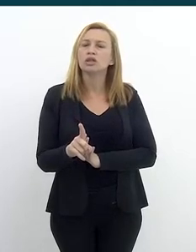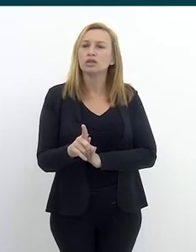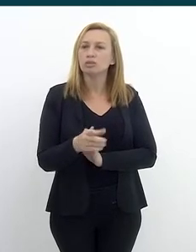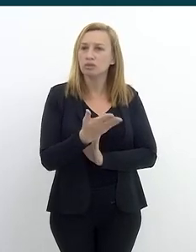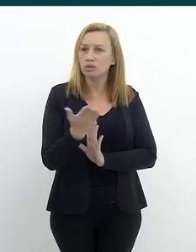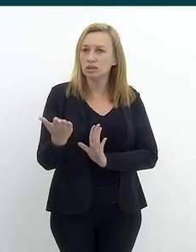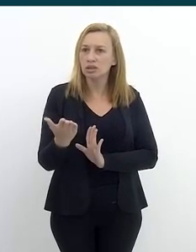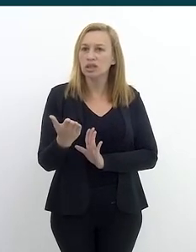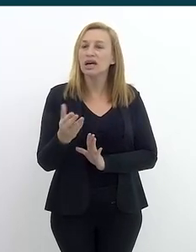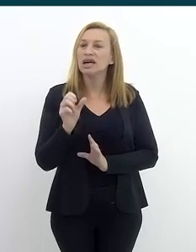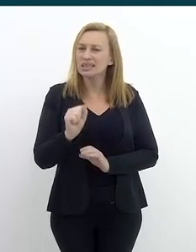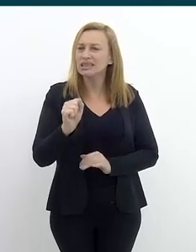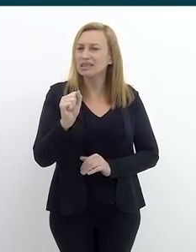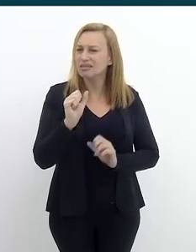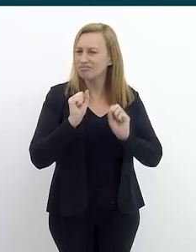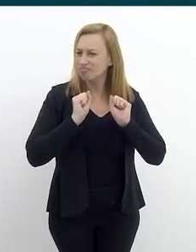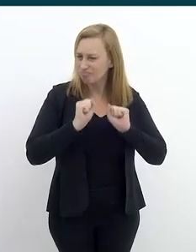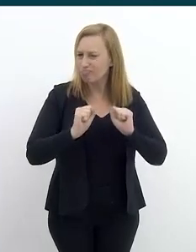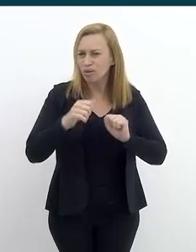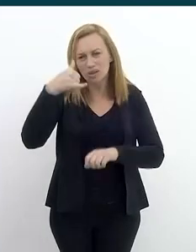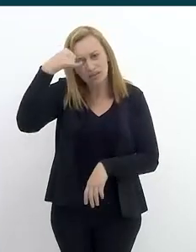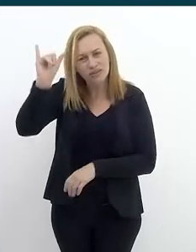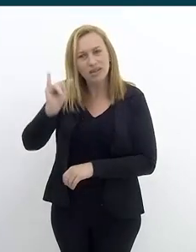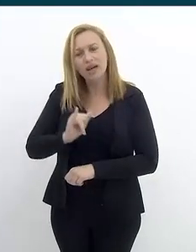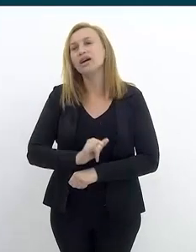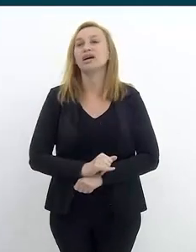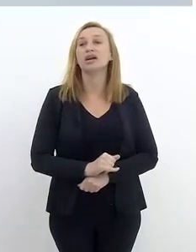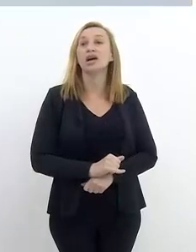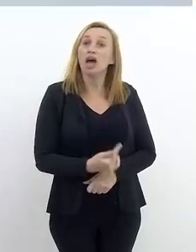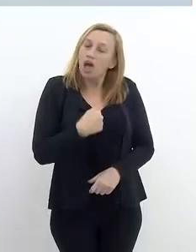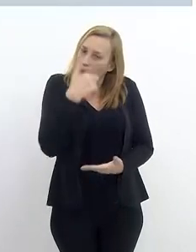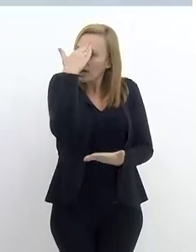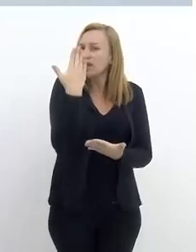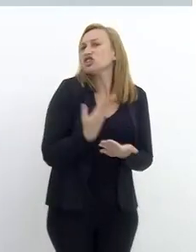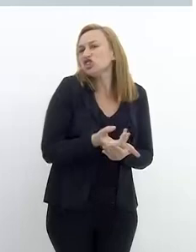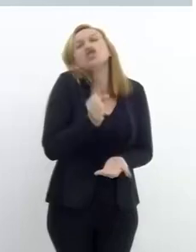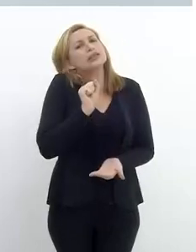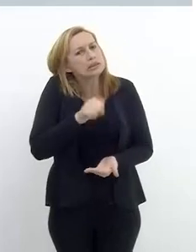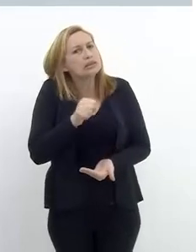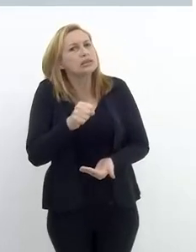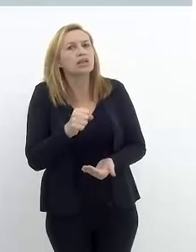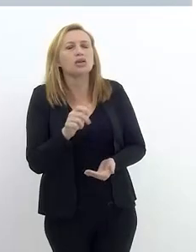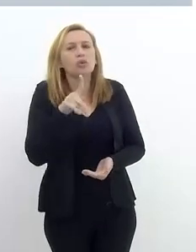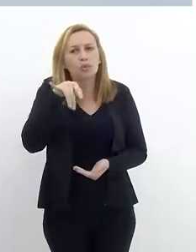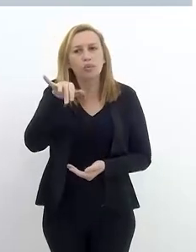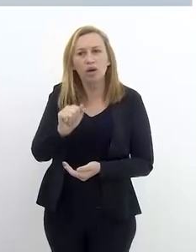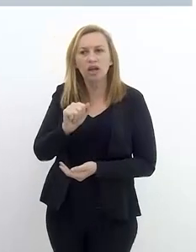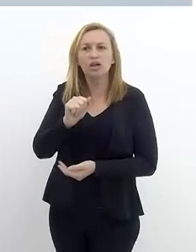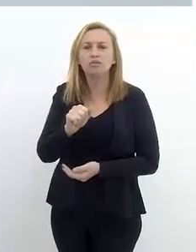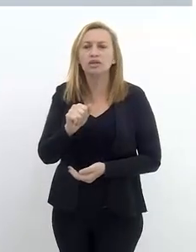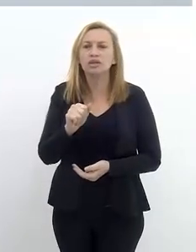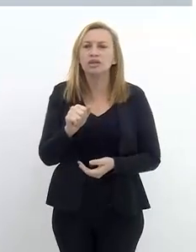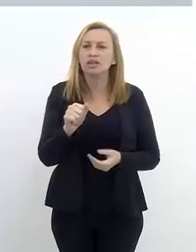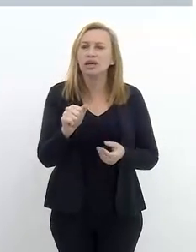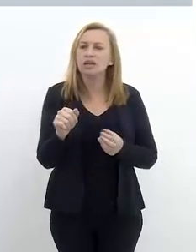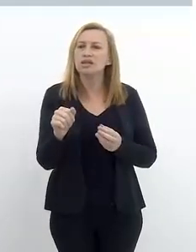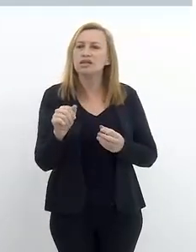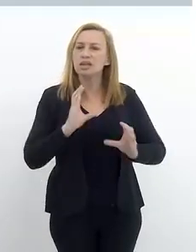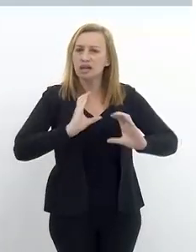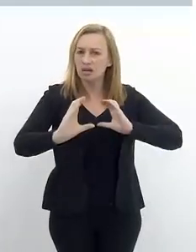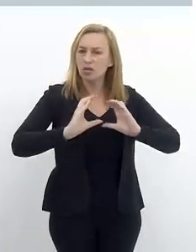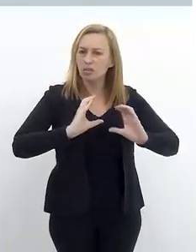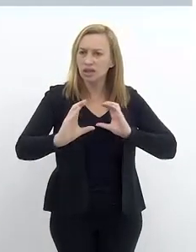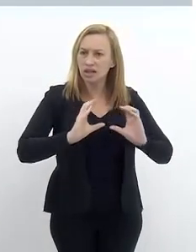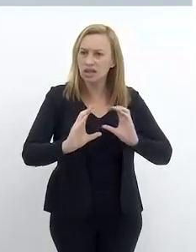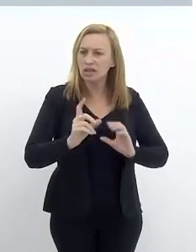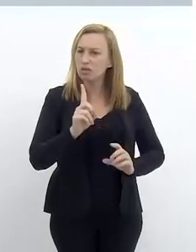roda, dá para prevenir? É possível prevenir? Eu acredito que sim. Eu acho que o programa, inclusive, tem esse viés, não